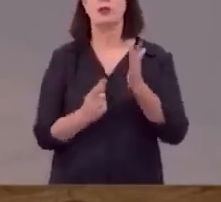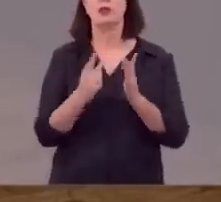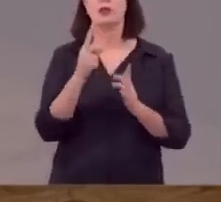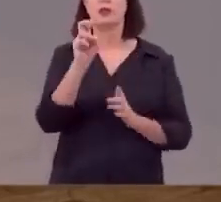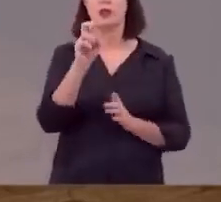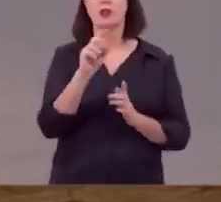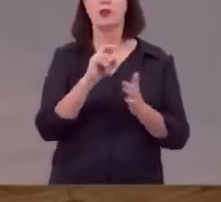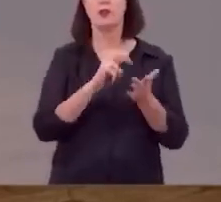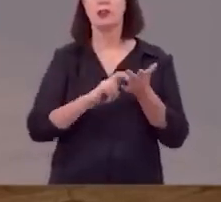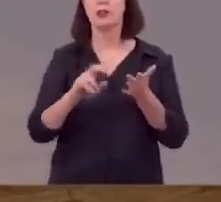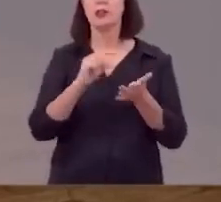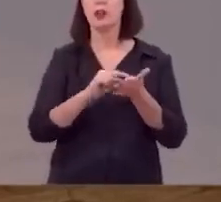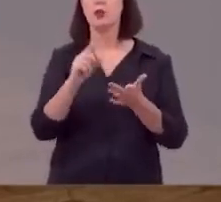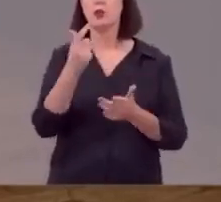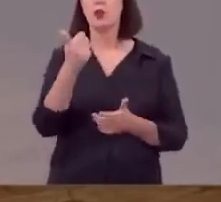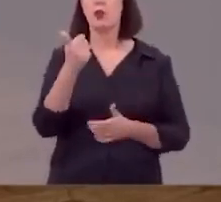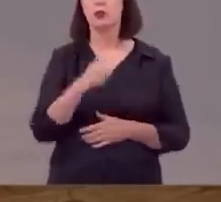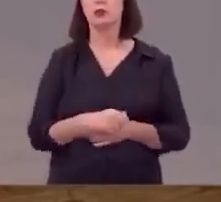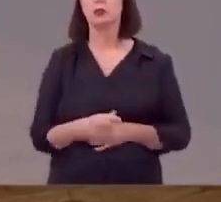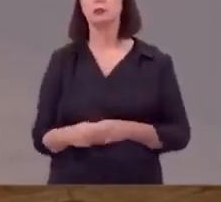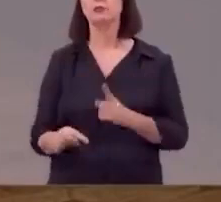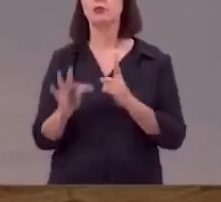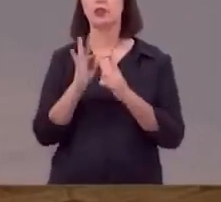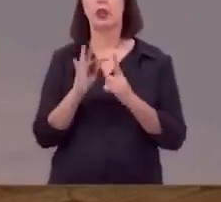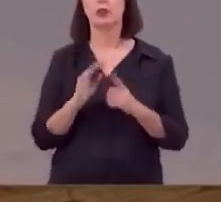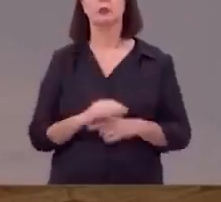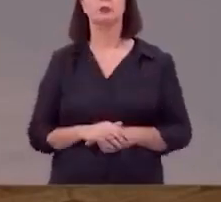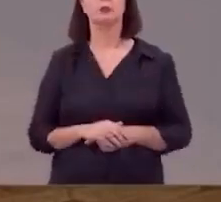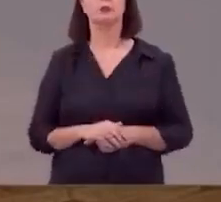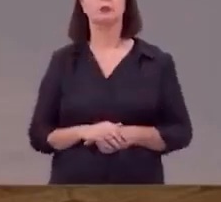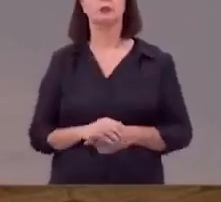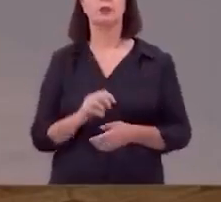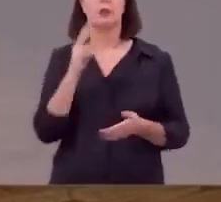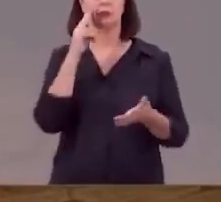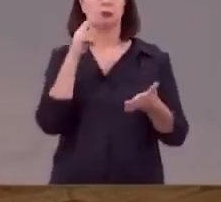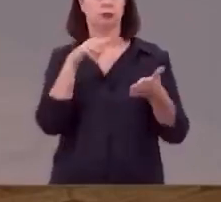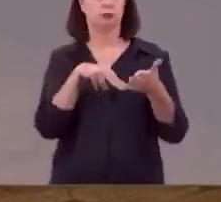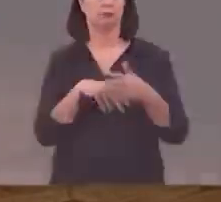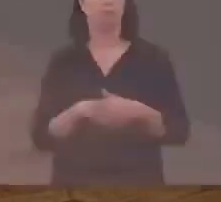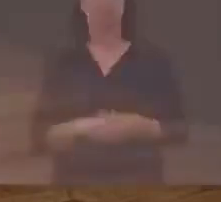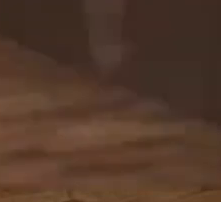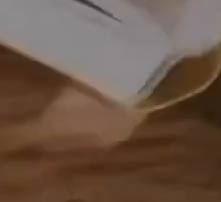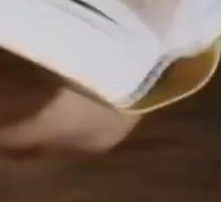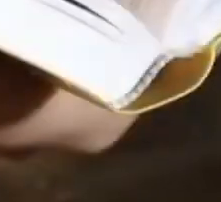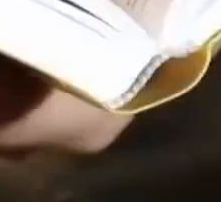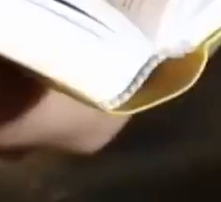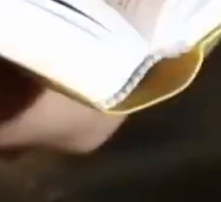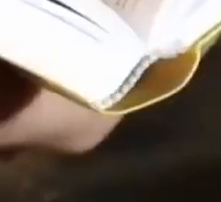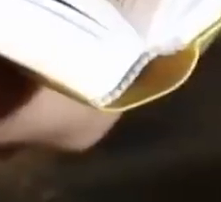capítulo cinco versículo onze vamos ouvir a leitura deste texto